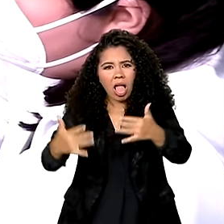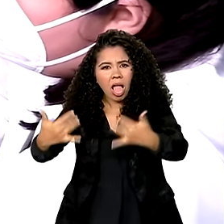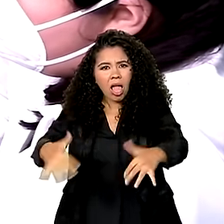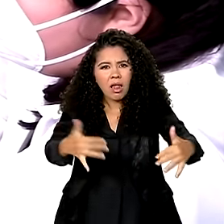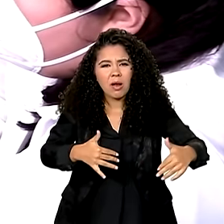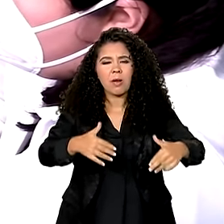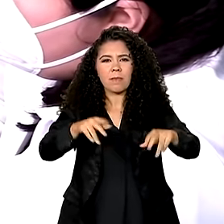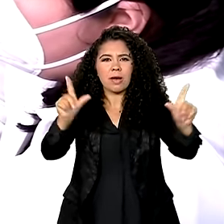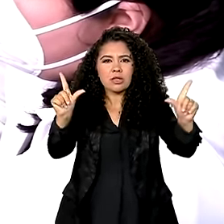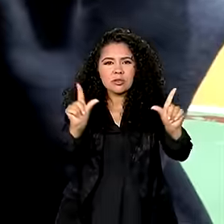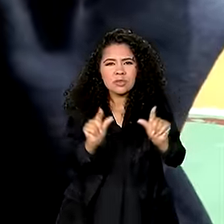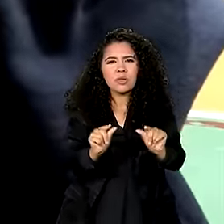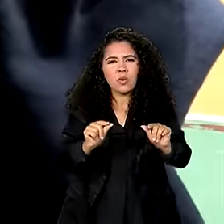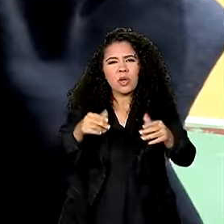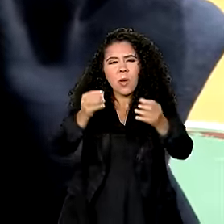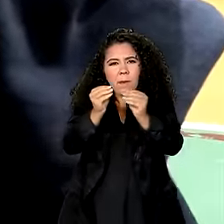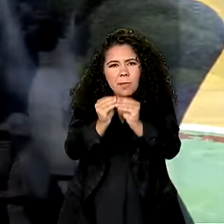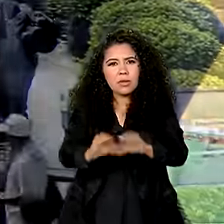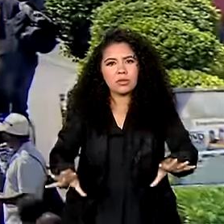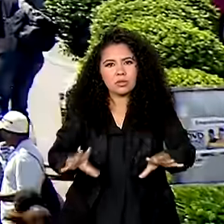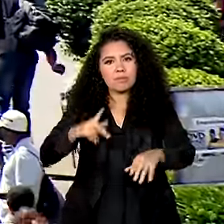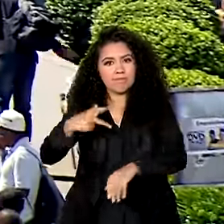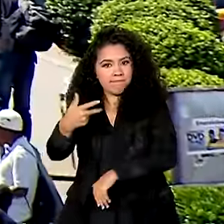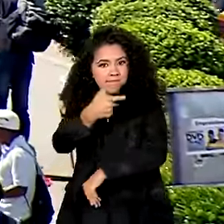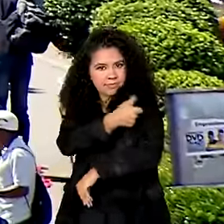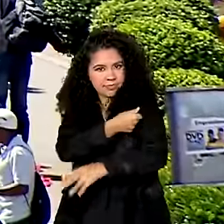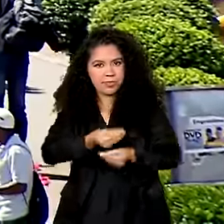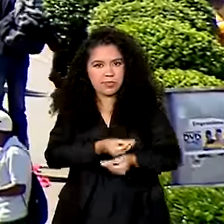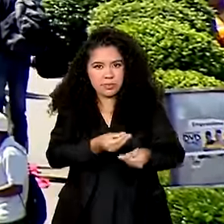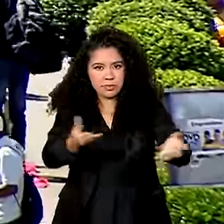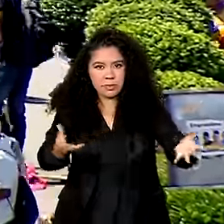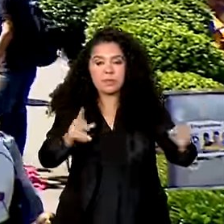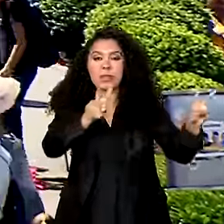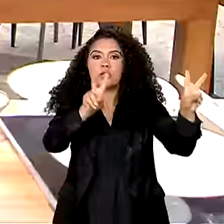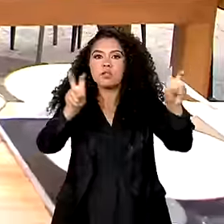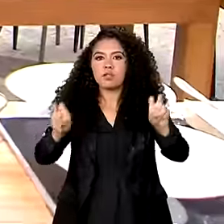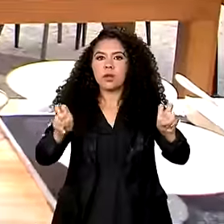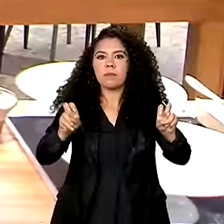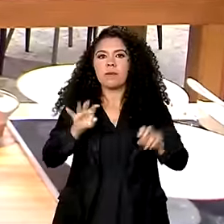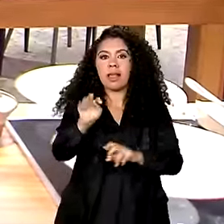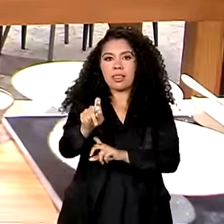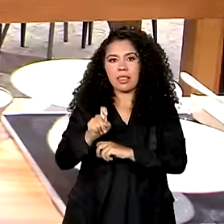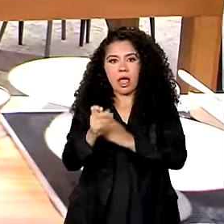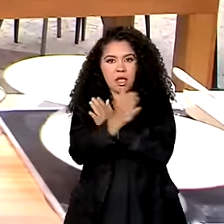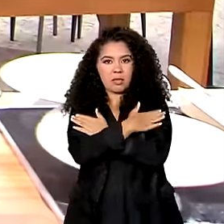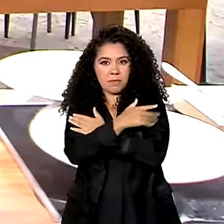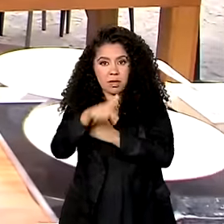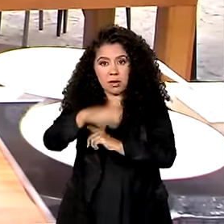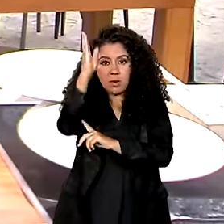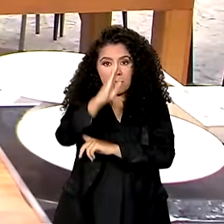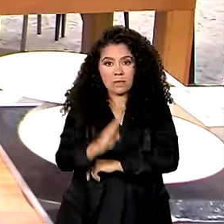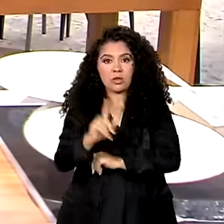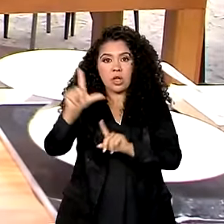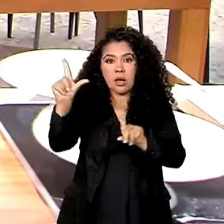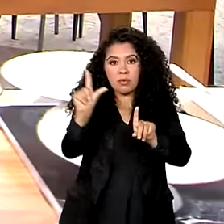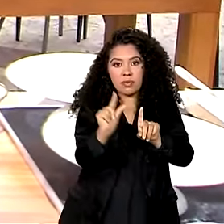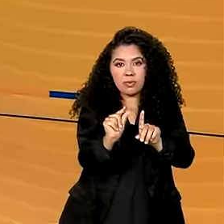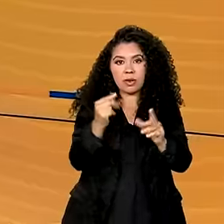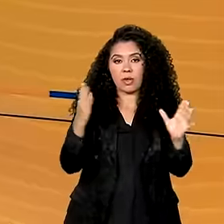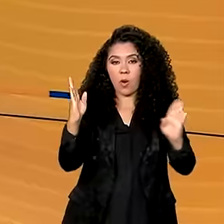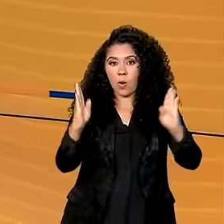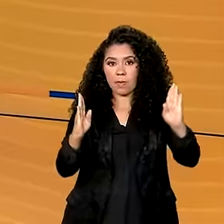tragédia, vacinação é reforçada na região. Taxa de desemprego no país registra o menor índice em 10 anos.